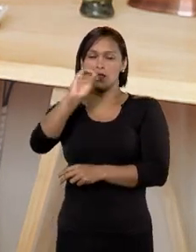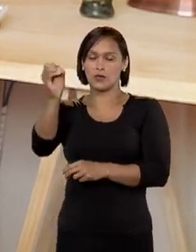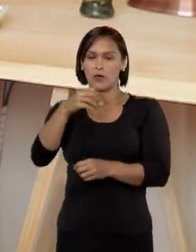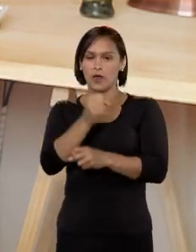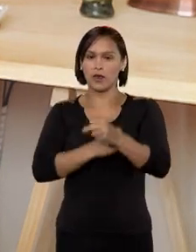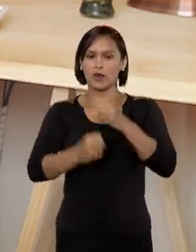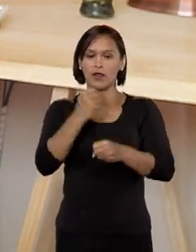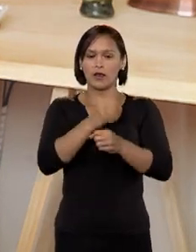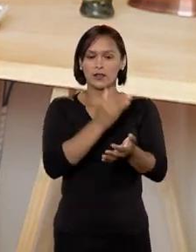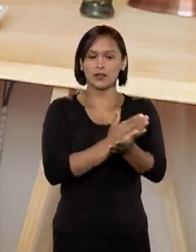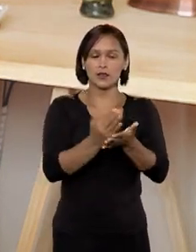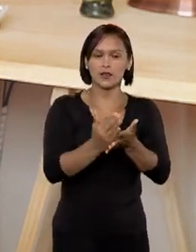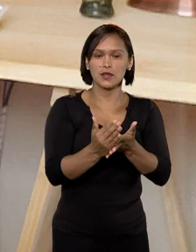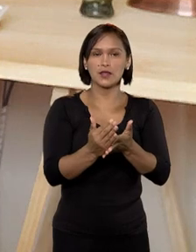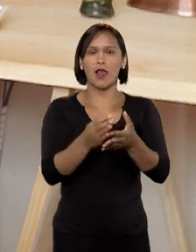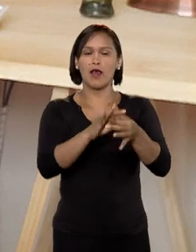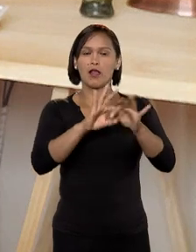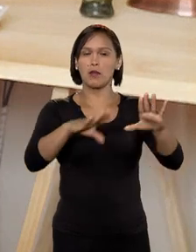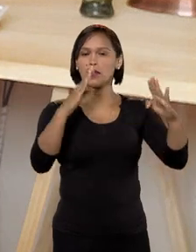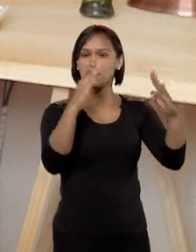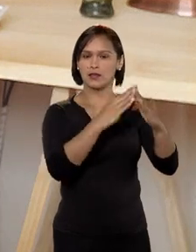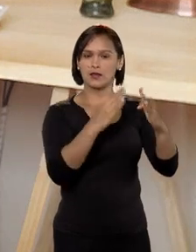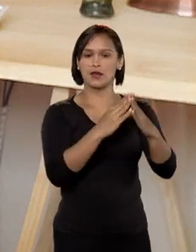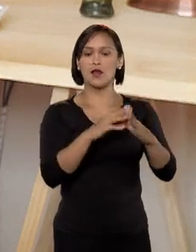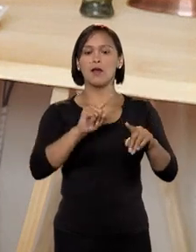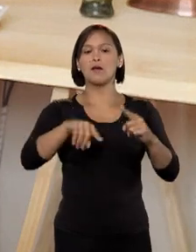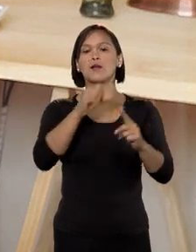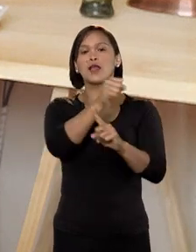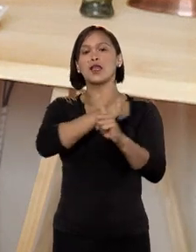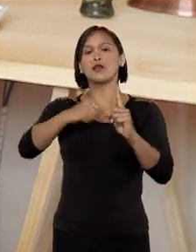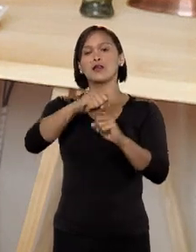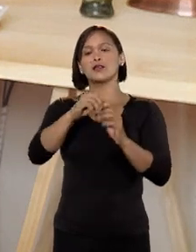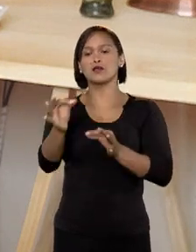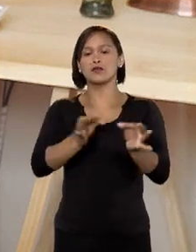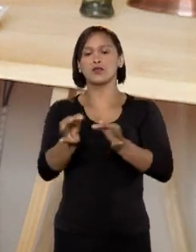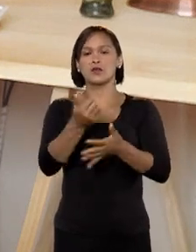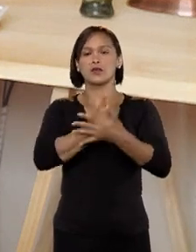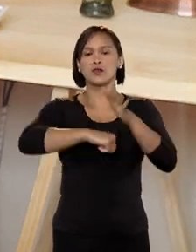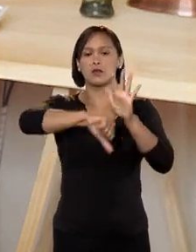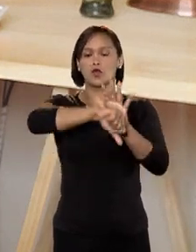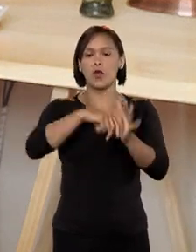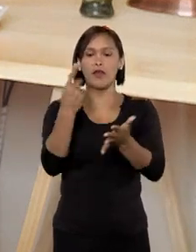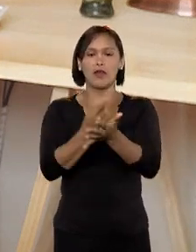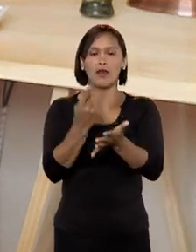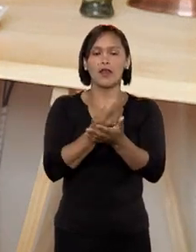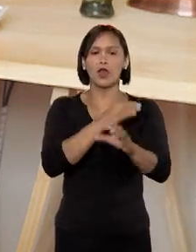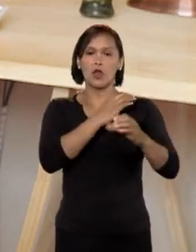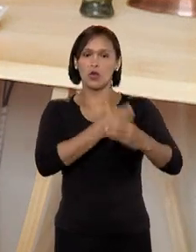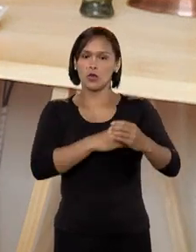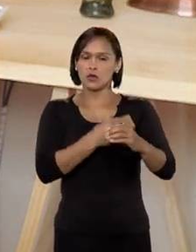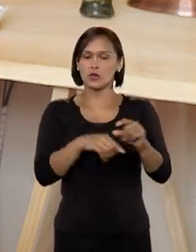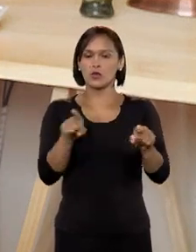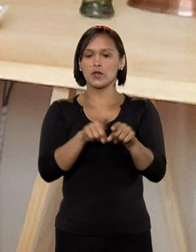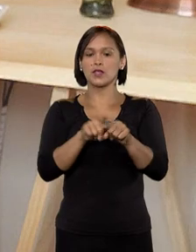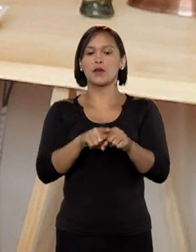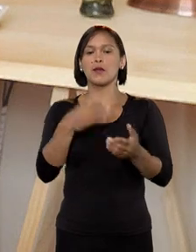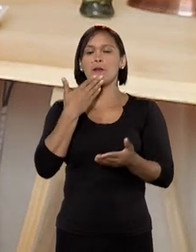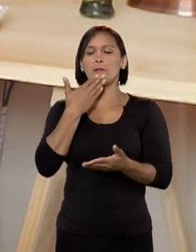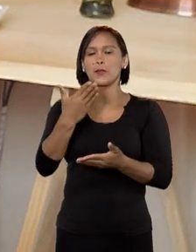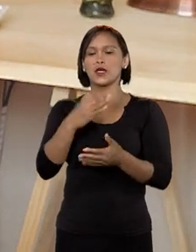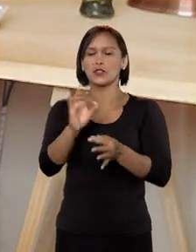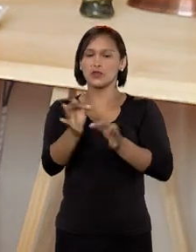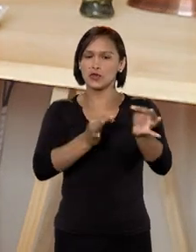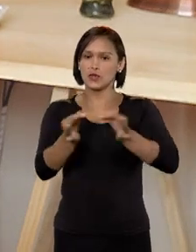anos de detenção em regime inicial semiaberto por integrar a associação criminosa que praticava fraudes em concursos públicos e